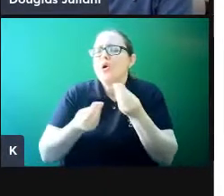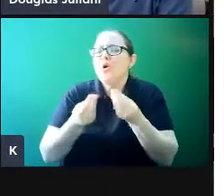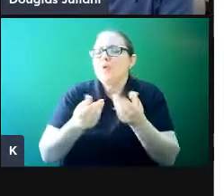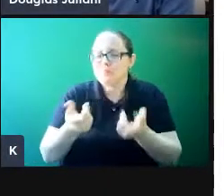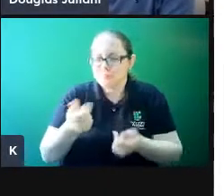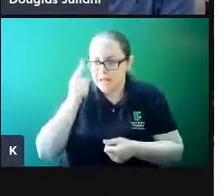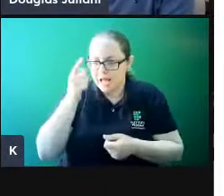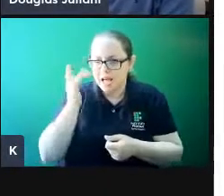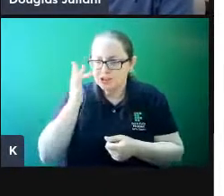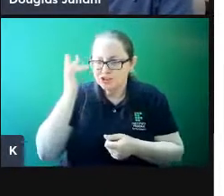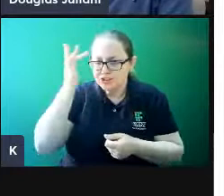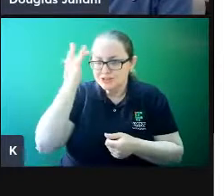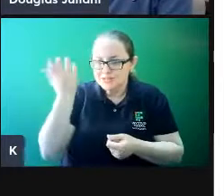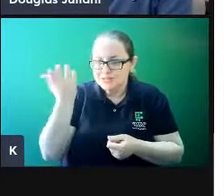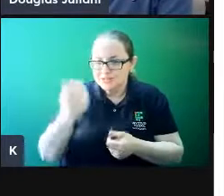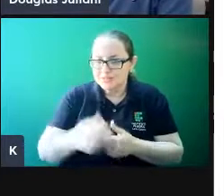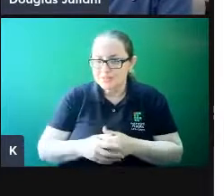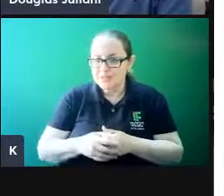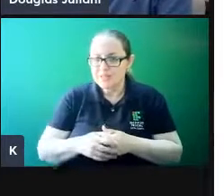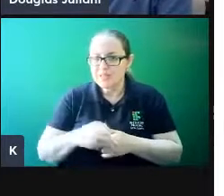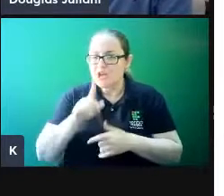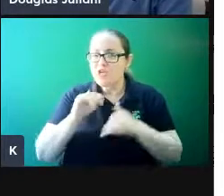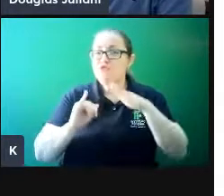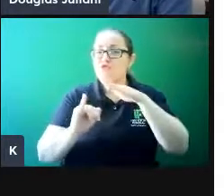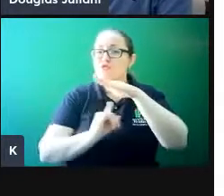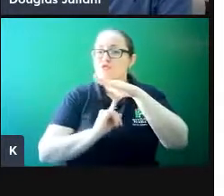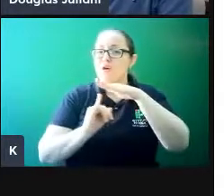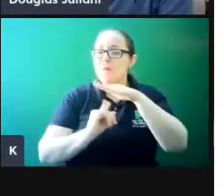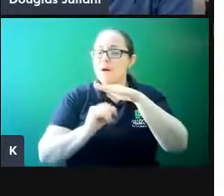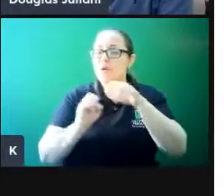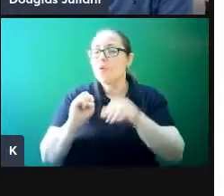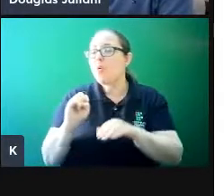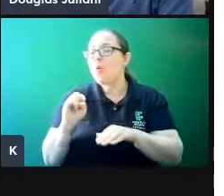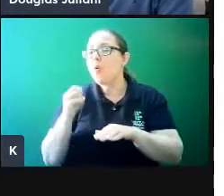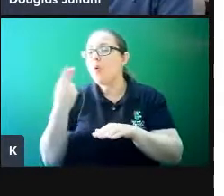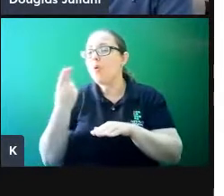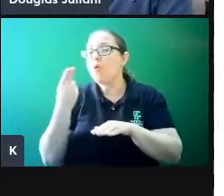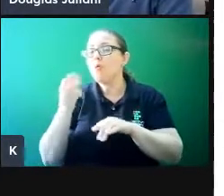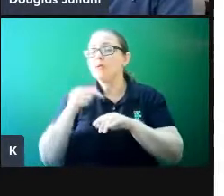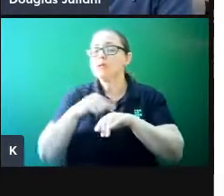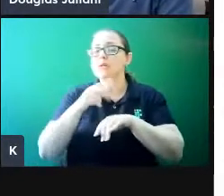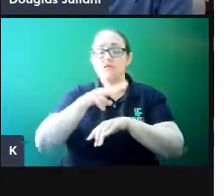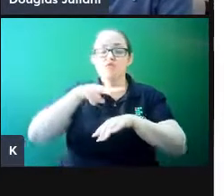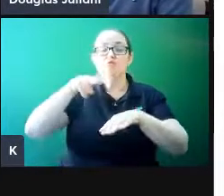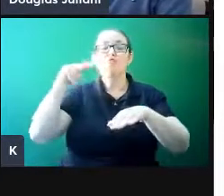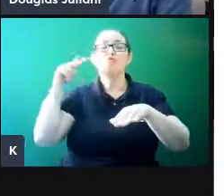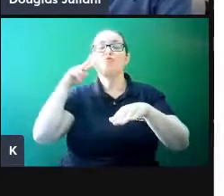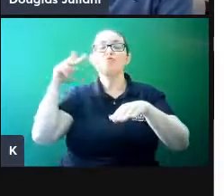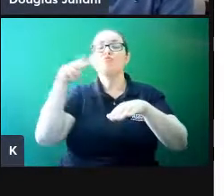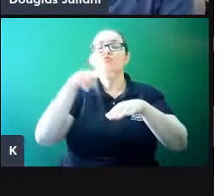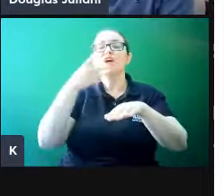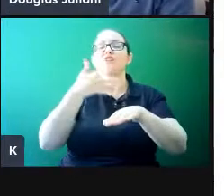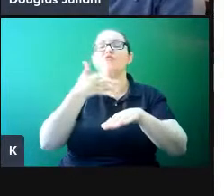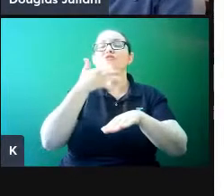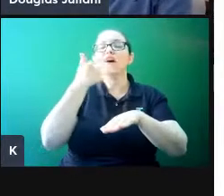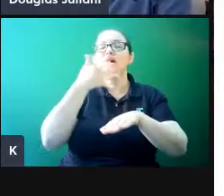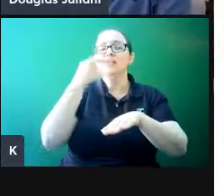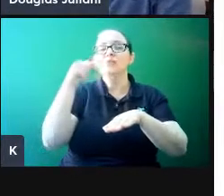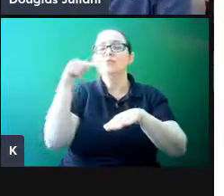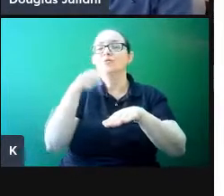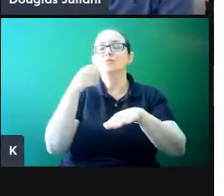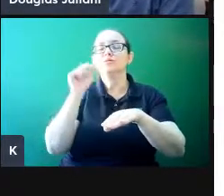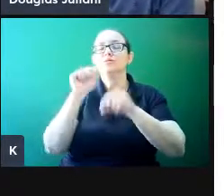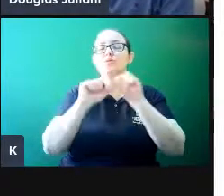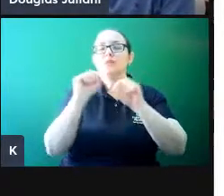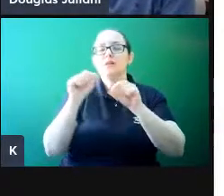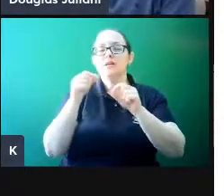Naquilo que é informal ou daquilo que é mais visível? É mais fácil mexer na tecnologia, na estrutura,